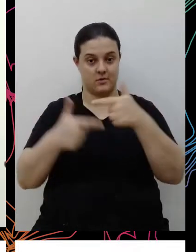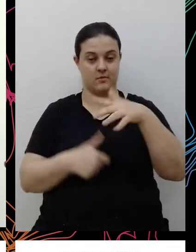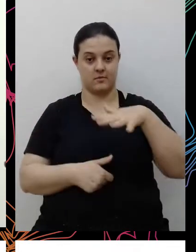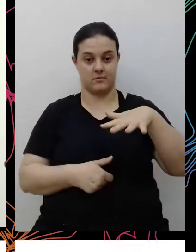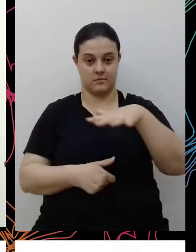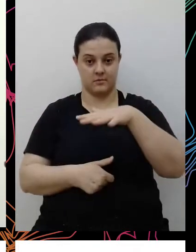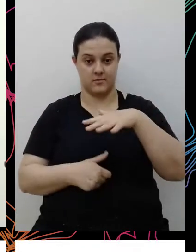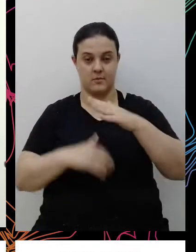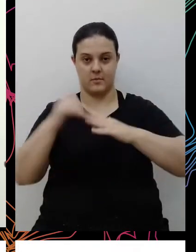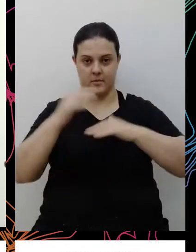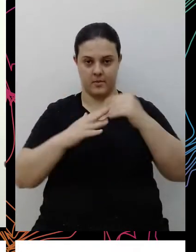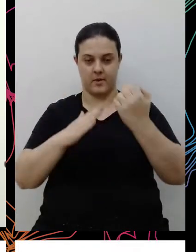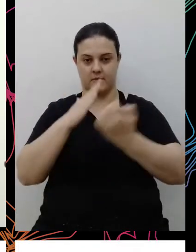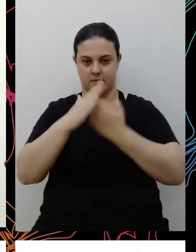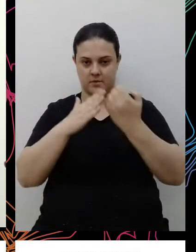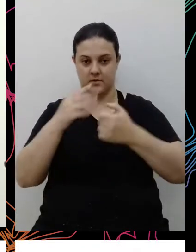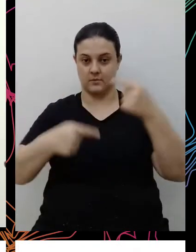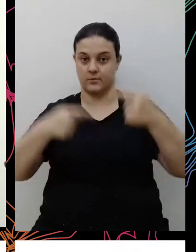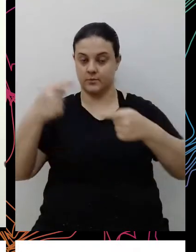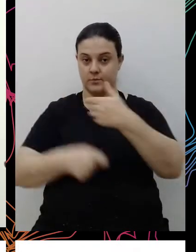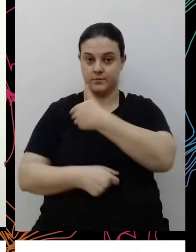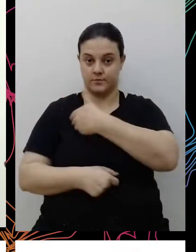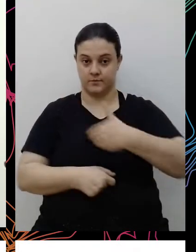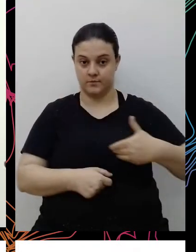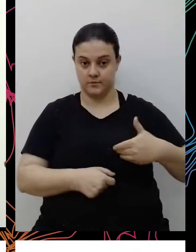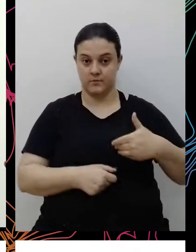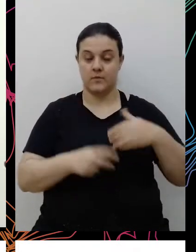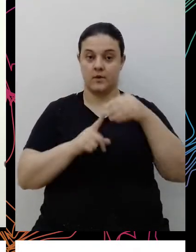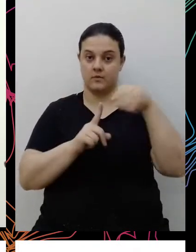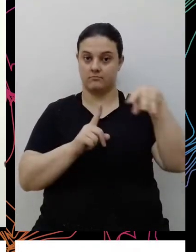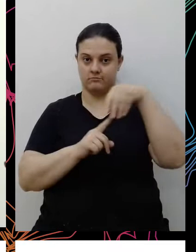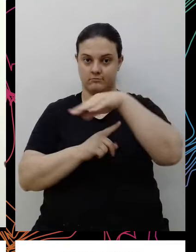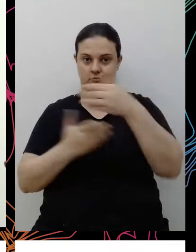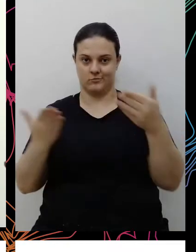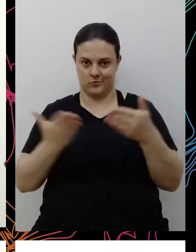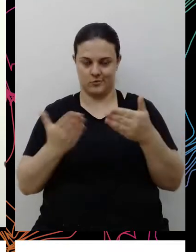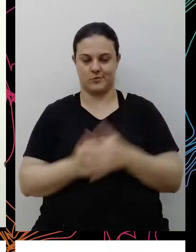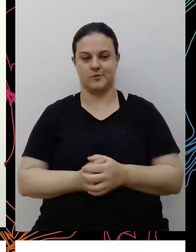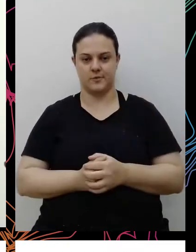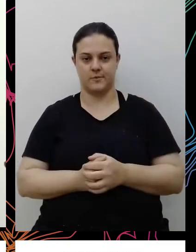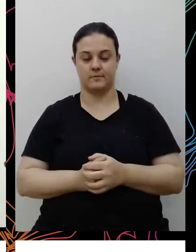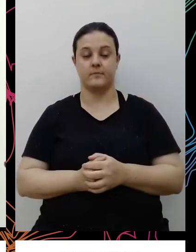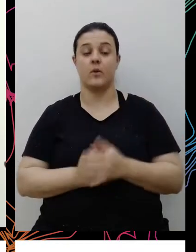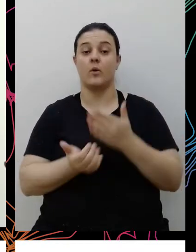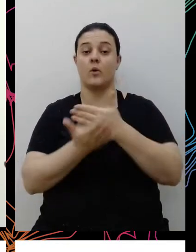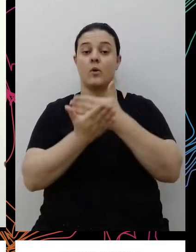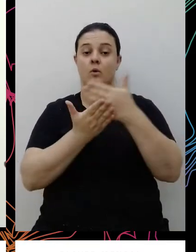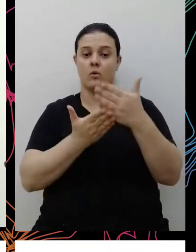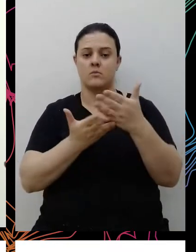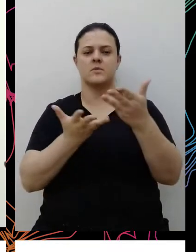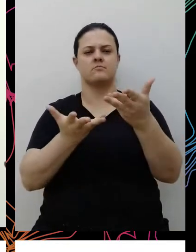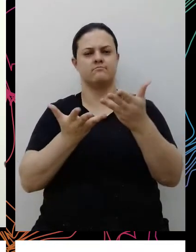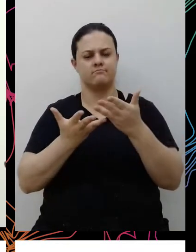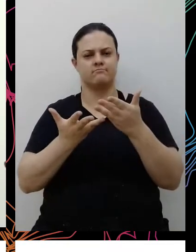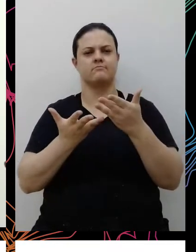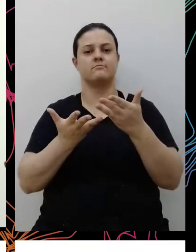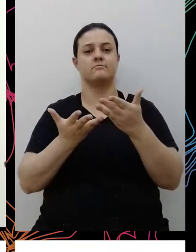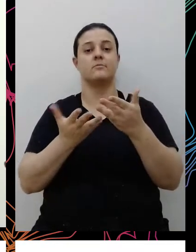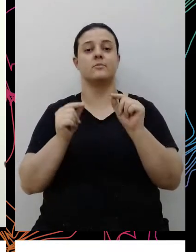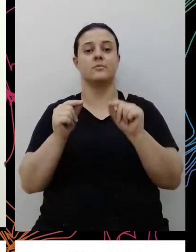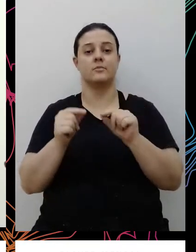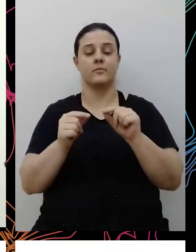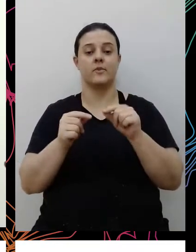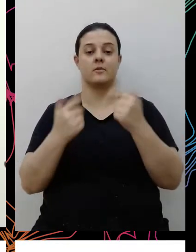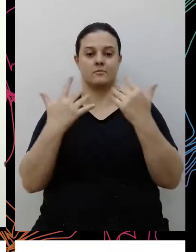empresariais e políticas públicas e vou moderar esse painel aqui hoje. Então eu queria iniciar saudando e dando as boas-vindas à nossa